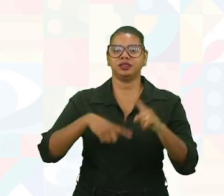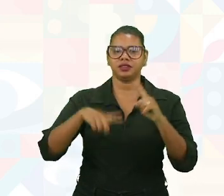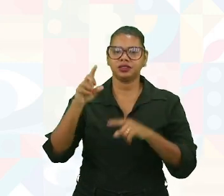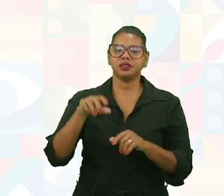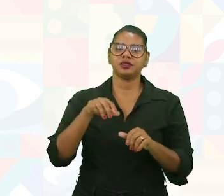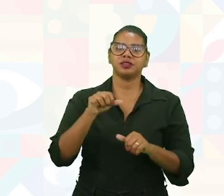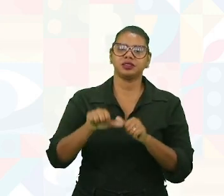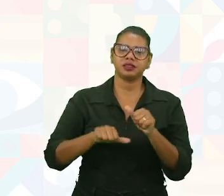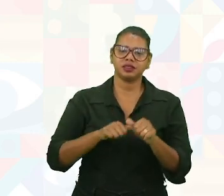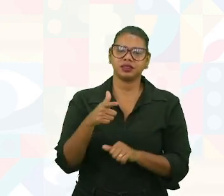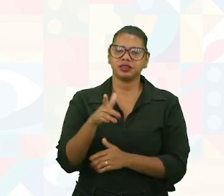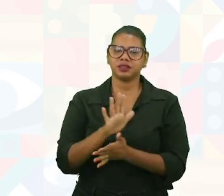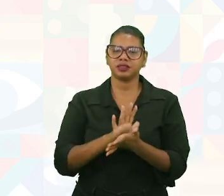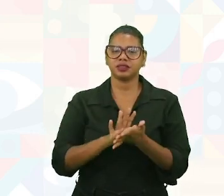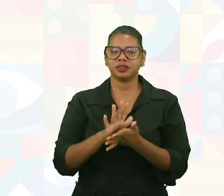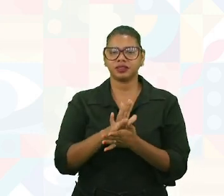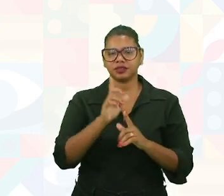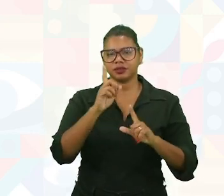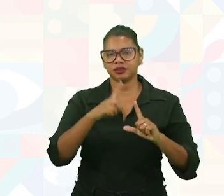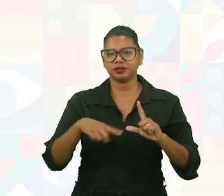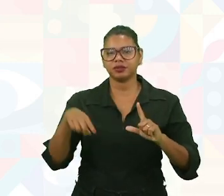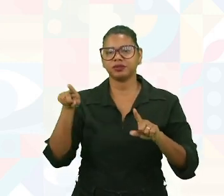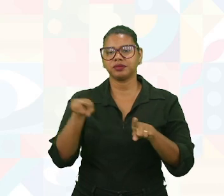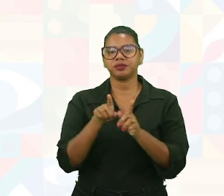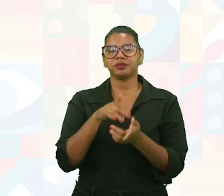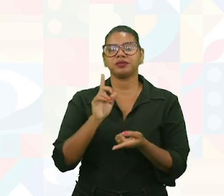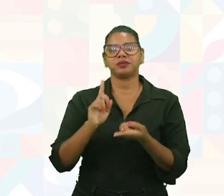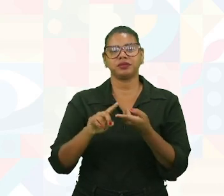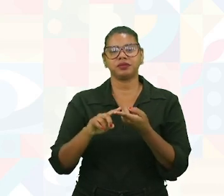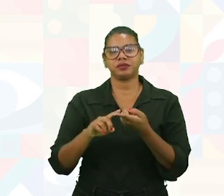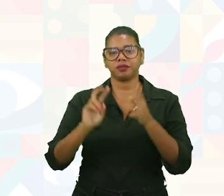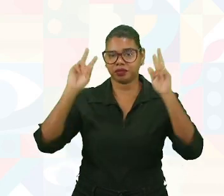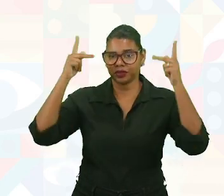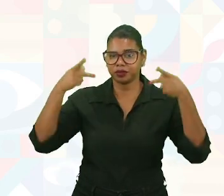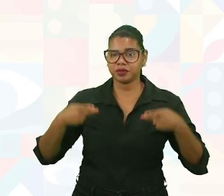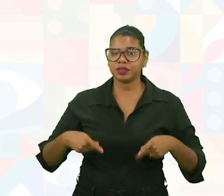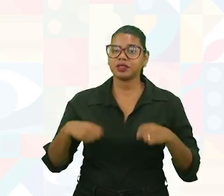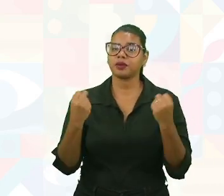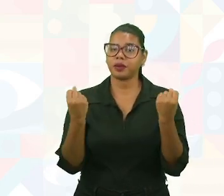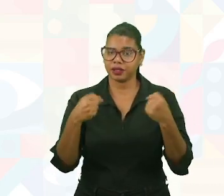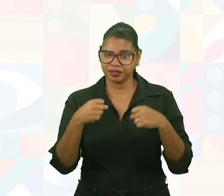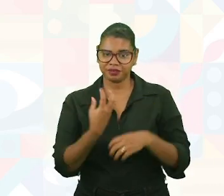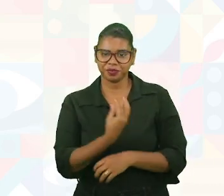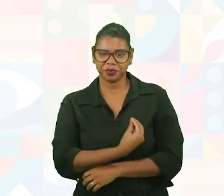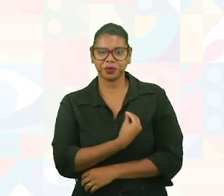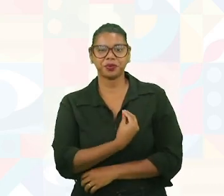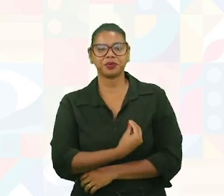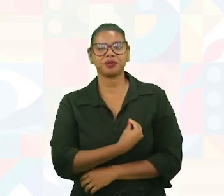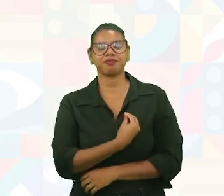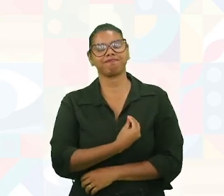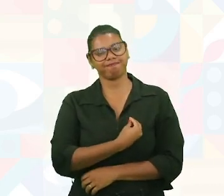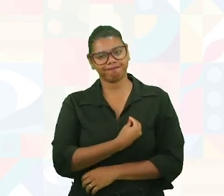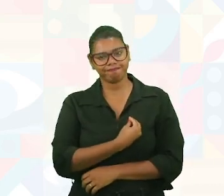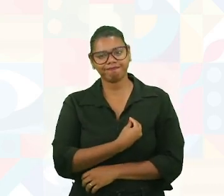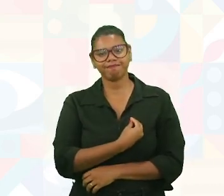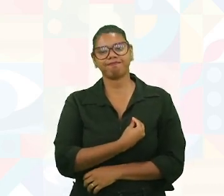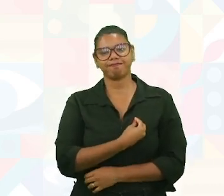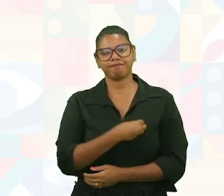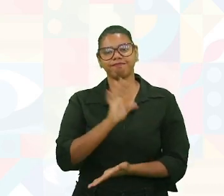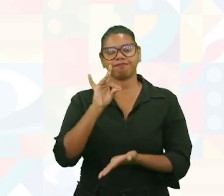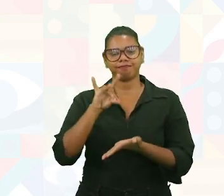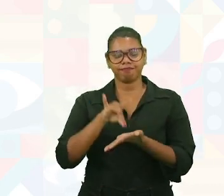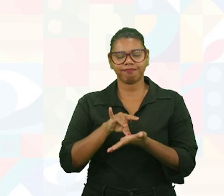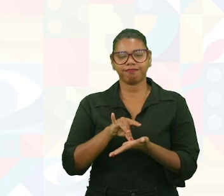Nada disso é pantinho. É porque realmente o ser humano, ele precisa sobreviver. Virou realmente uma questão de